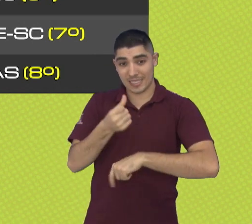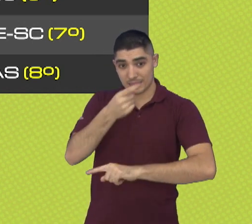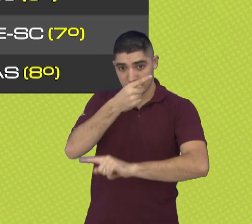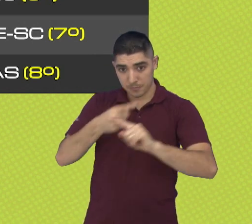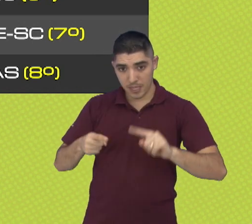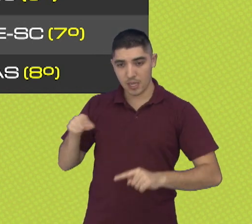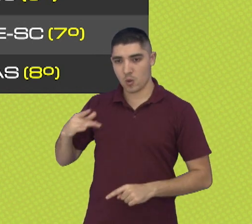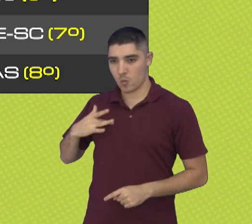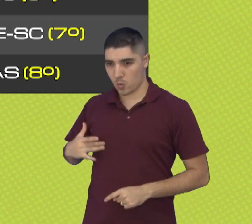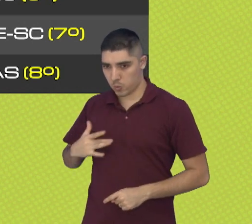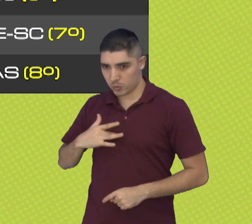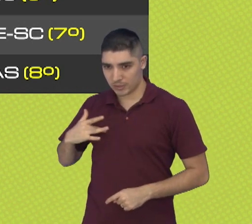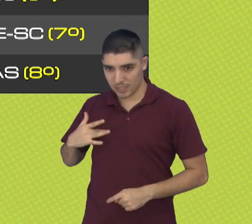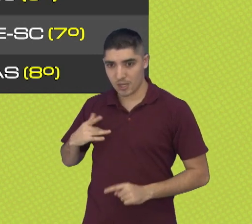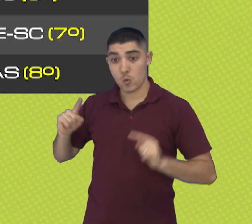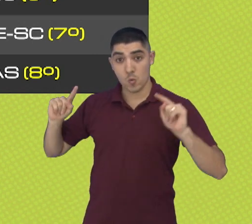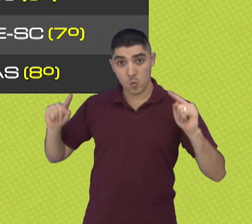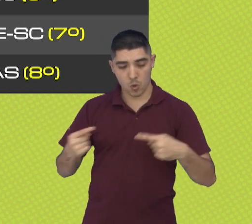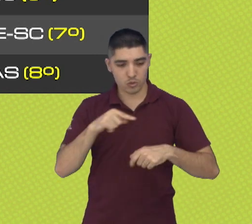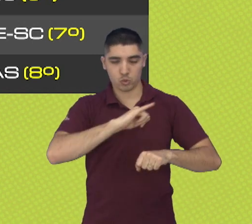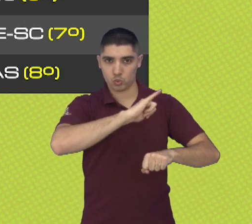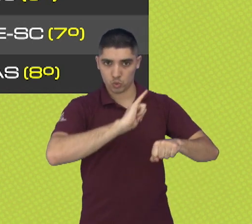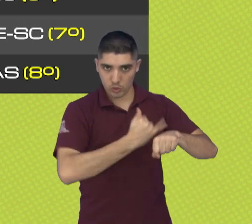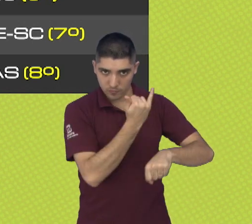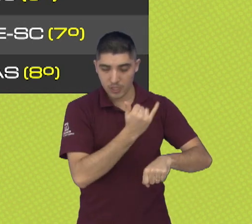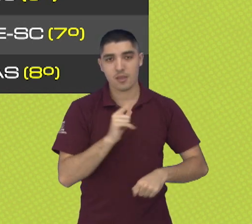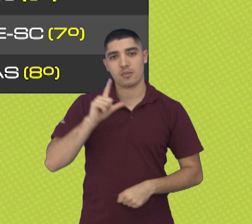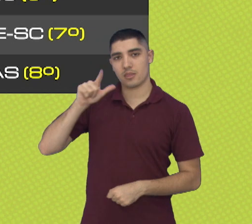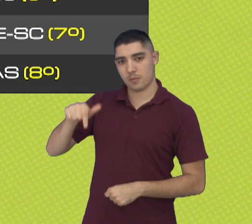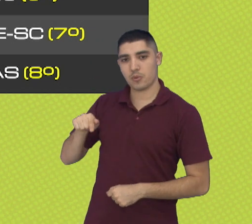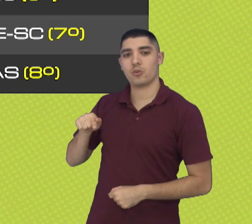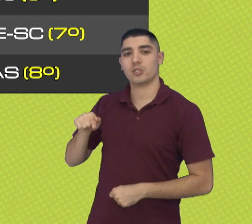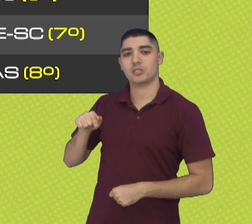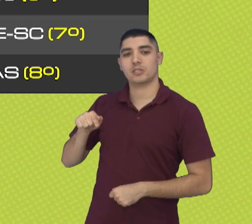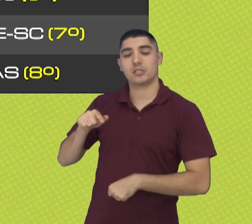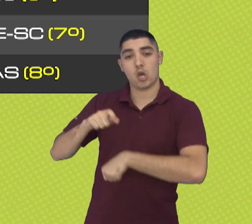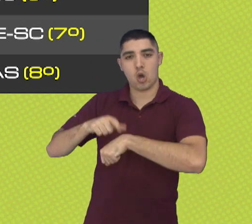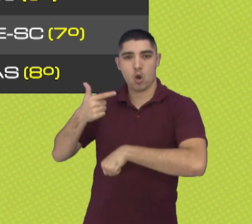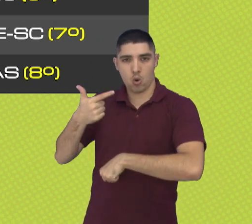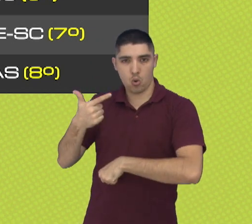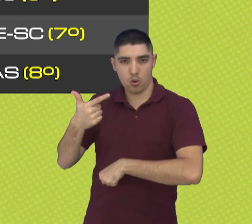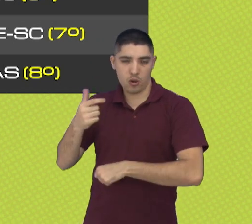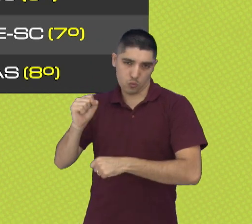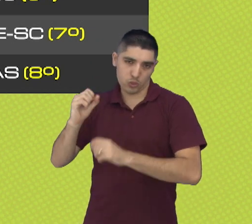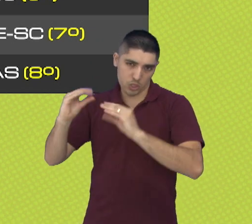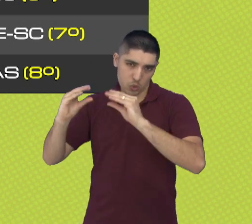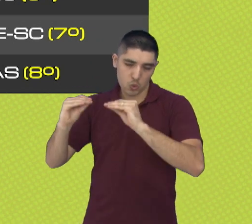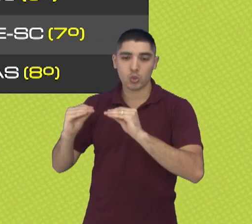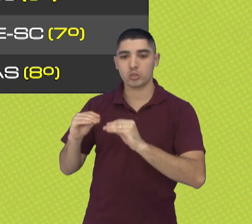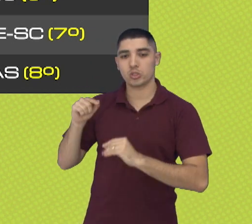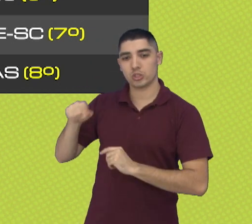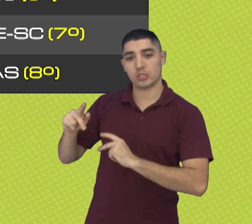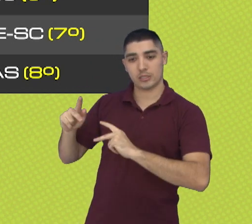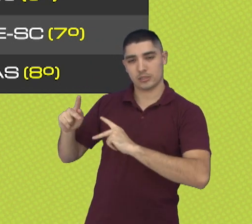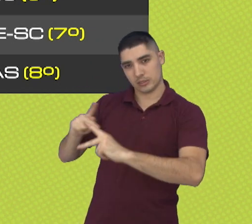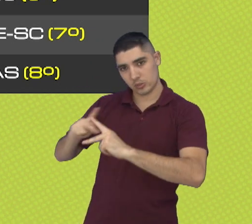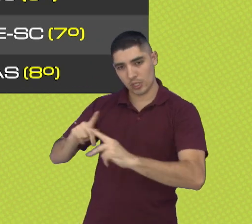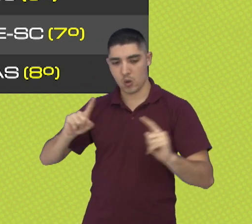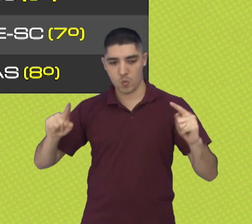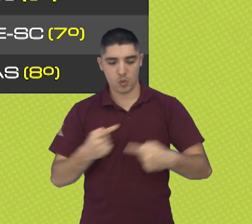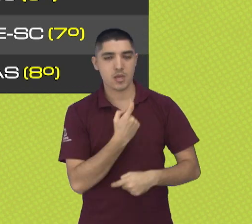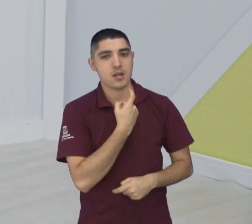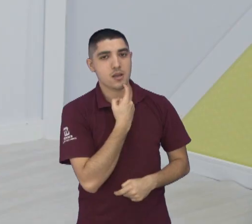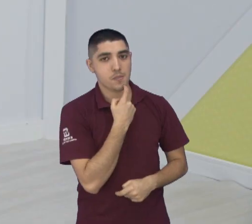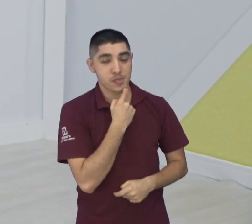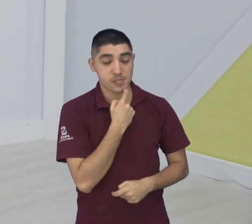segundo, Cruzeiro, enfrenta o sétimo, o Joinville. E o jogo que mudou, 20h, o primeiro colocado, o São José, enfrentando a equipe